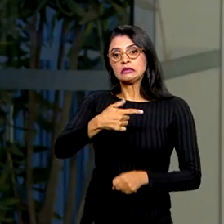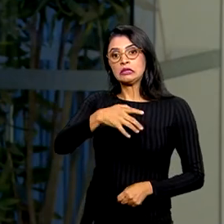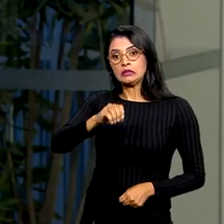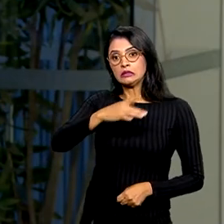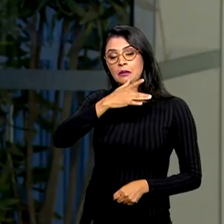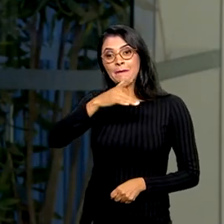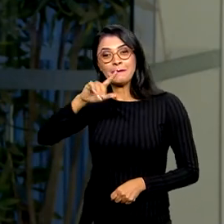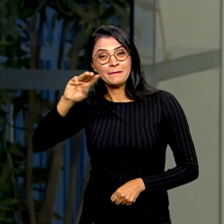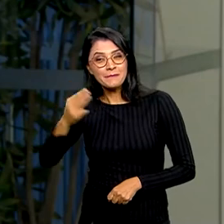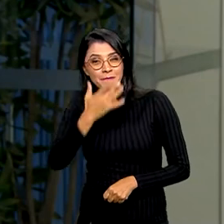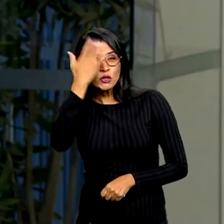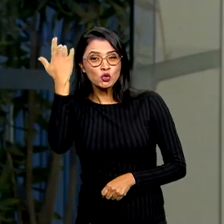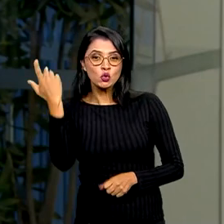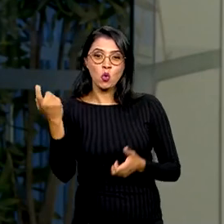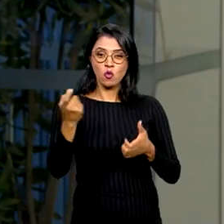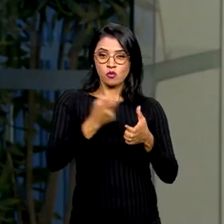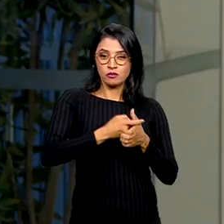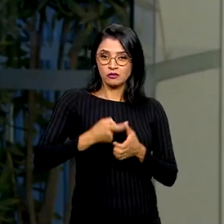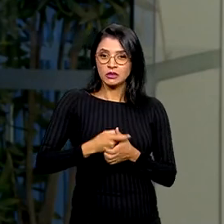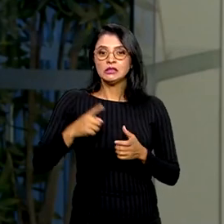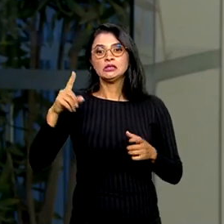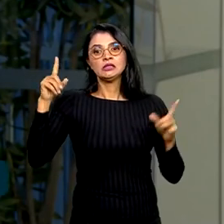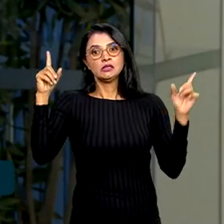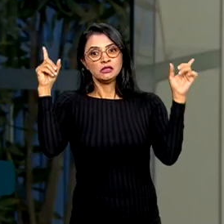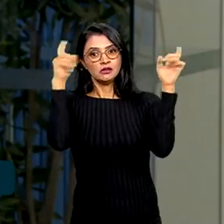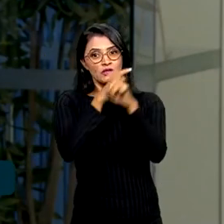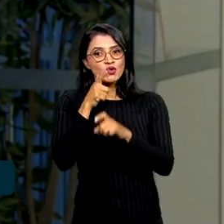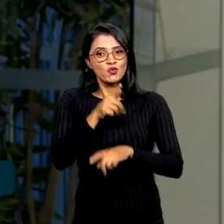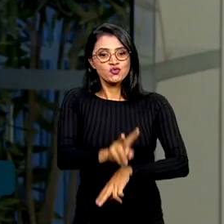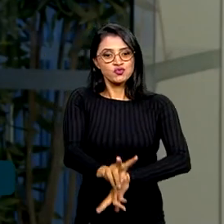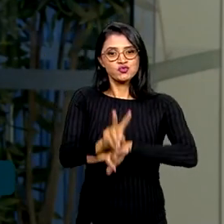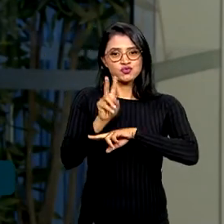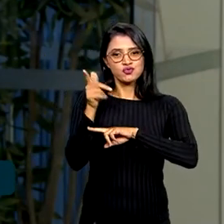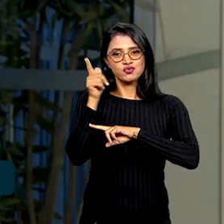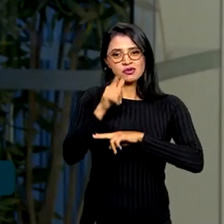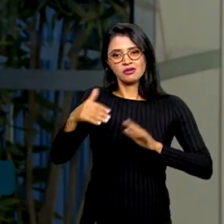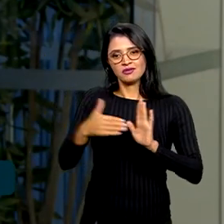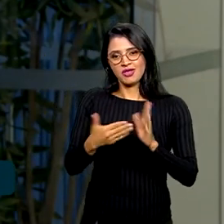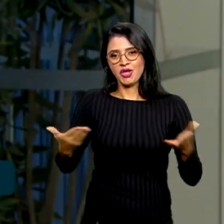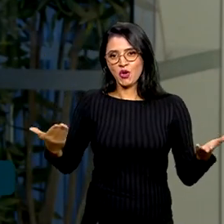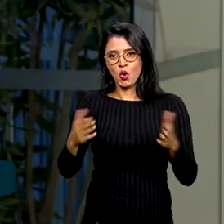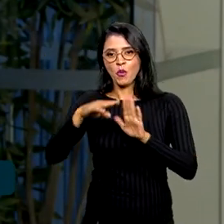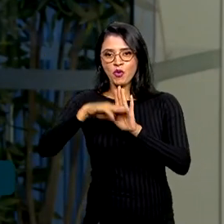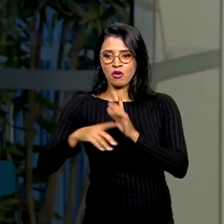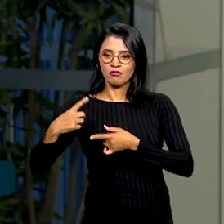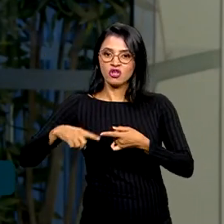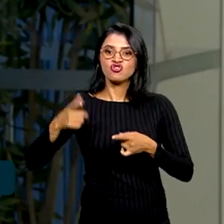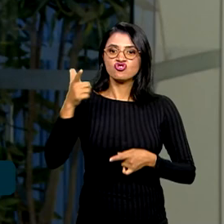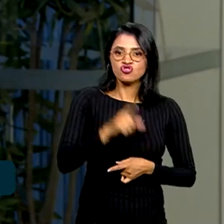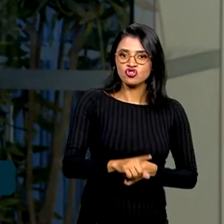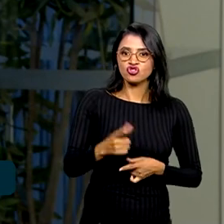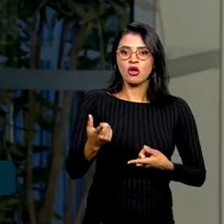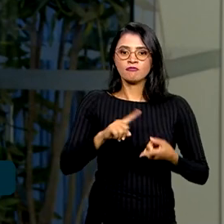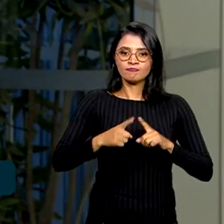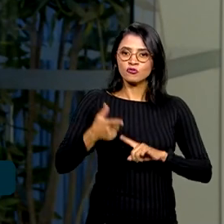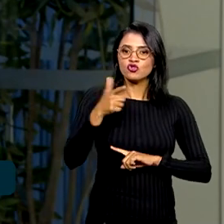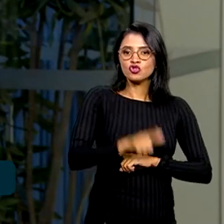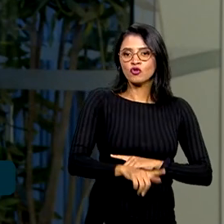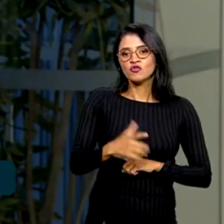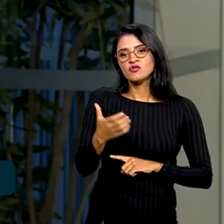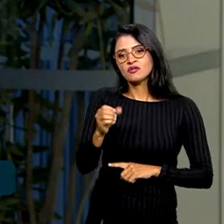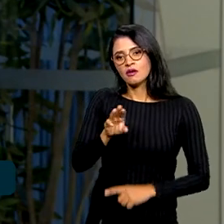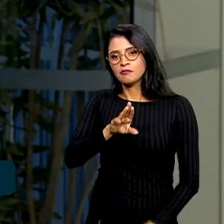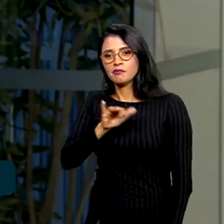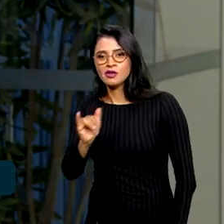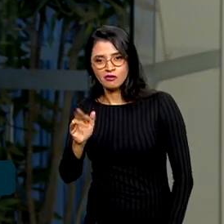negativadas que têm dificuldade para ter acesso a um bom crédito e que até agora o Desenrola já renegociou 10 bilhões de reais,